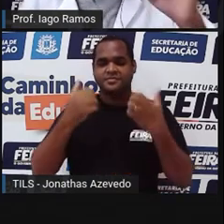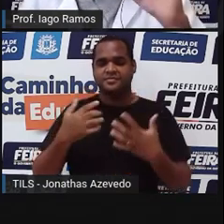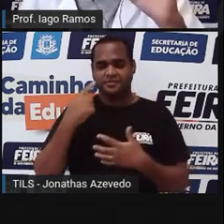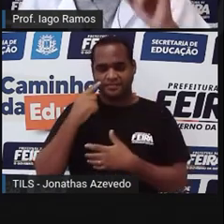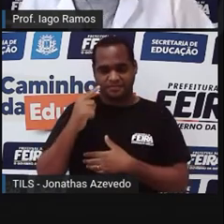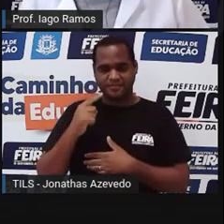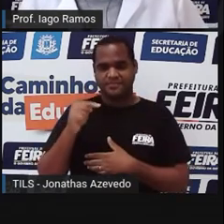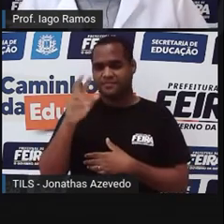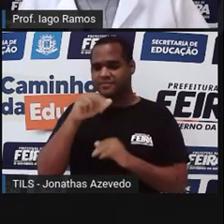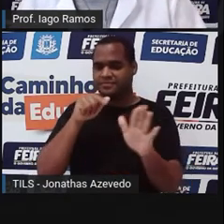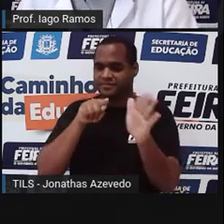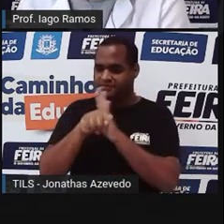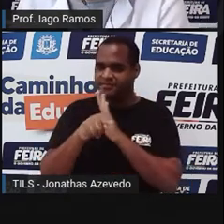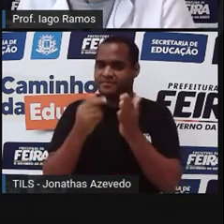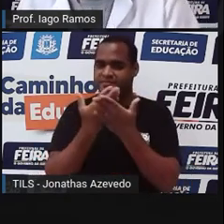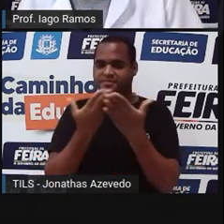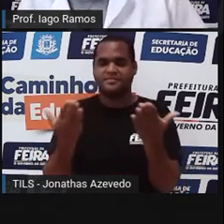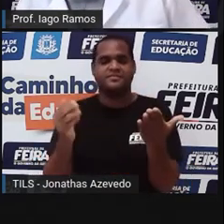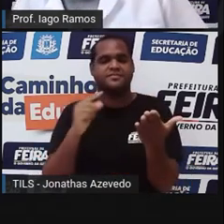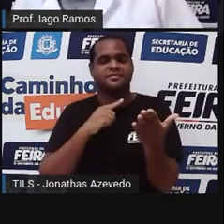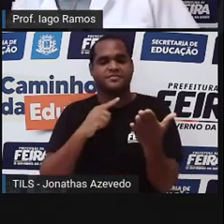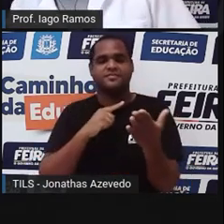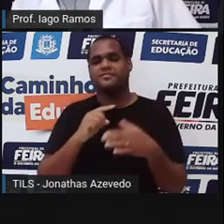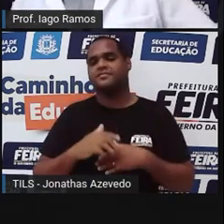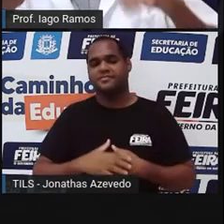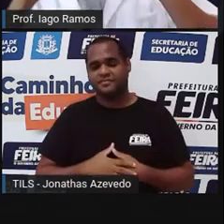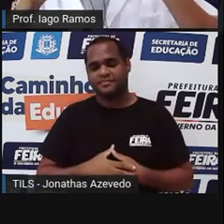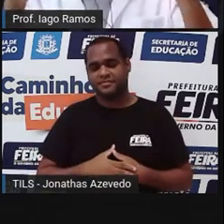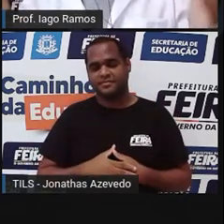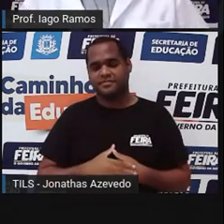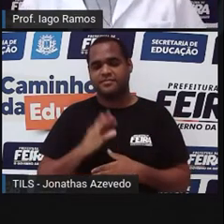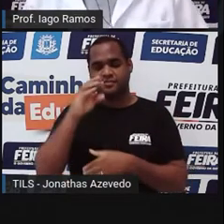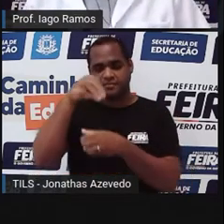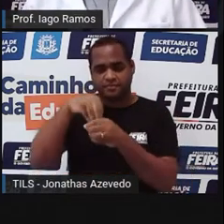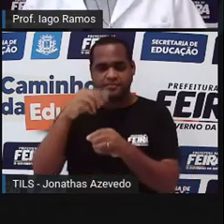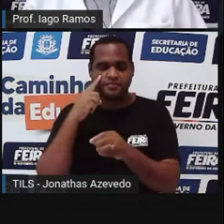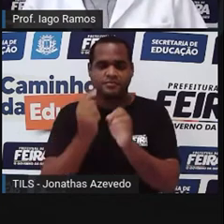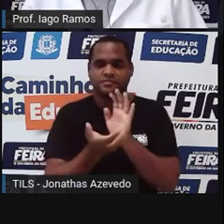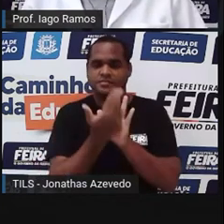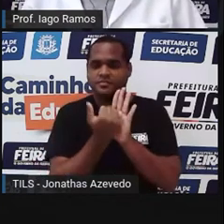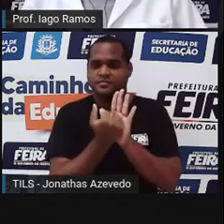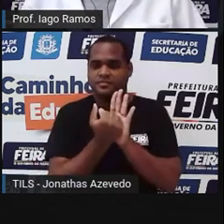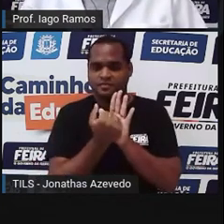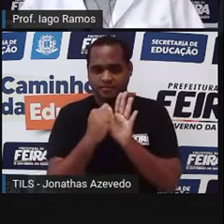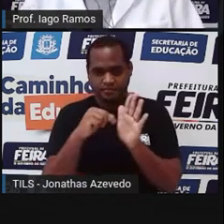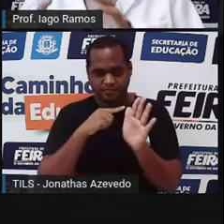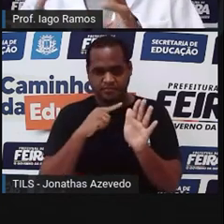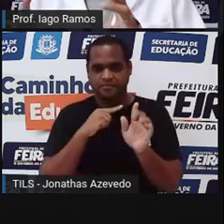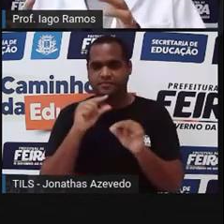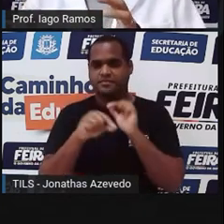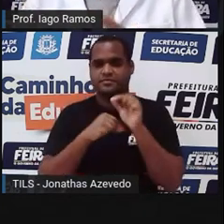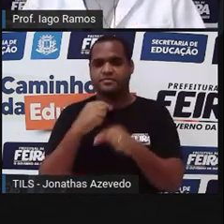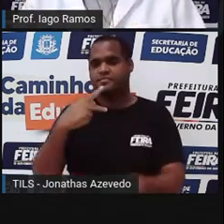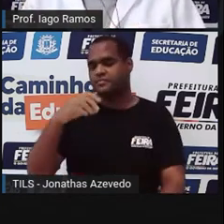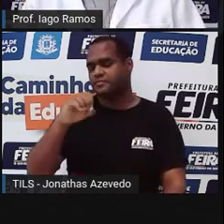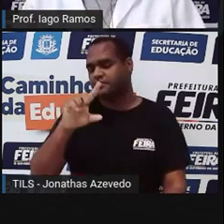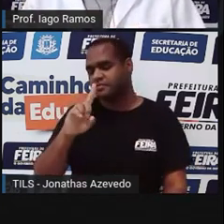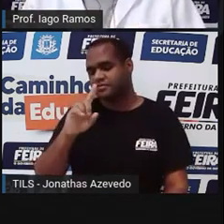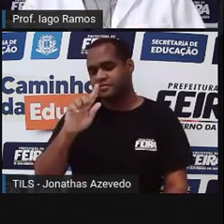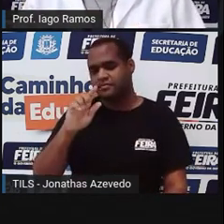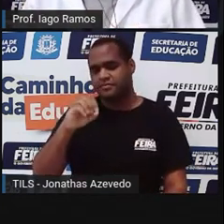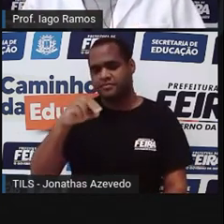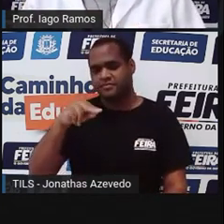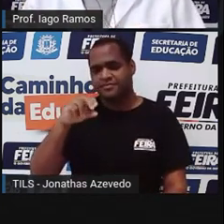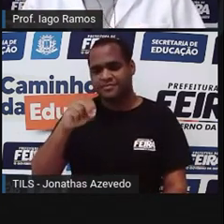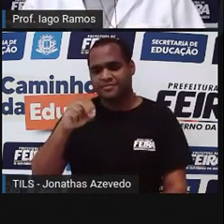Eu tenho uma pergunta para te fazer. A pergunta é o seguinte. Dentro dessa imagem, tem um polígono ali que